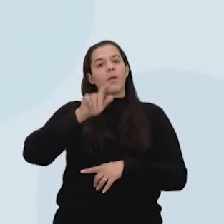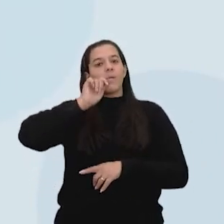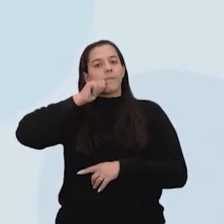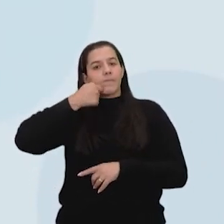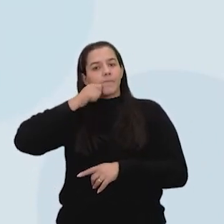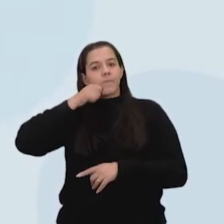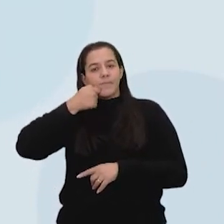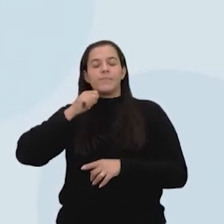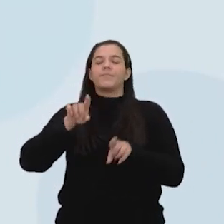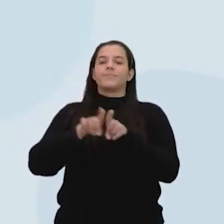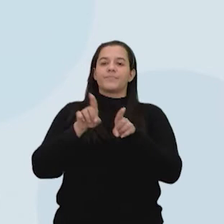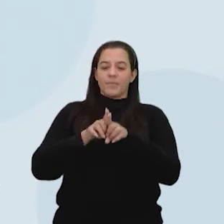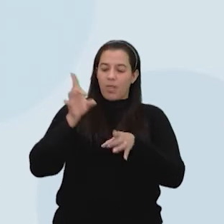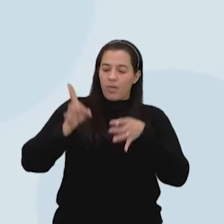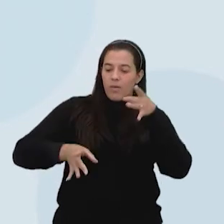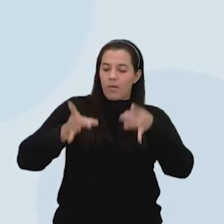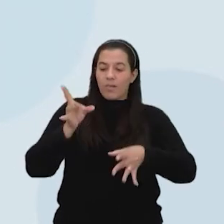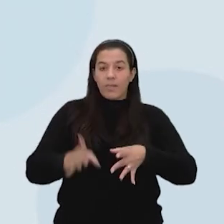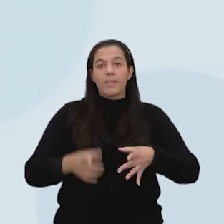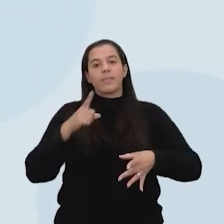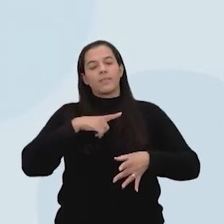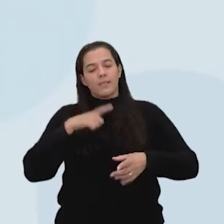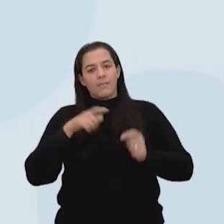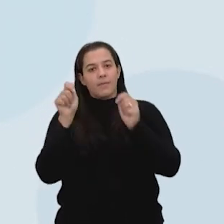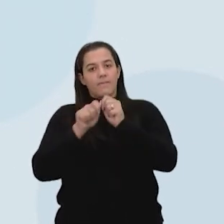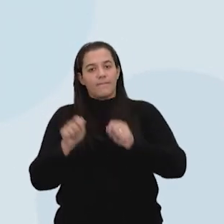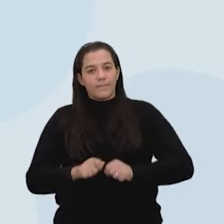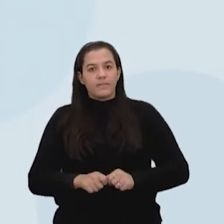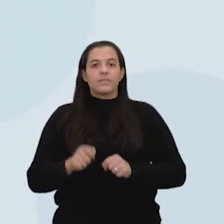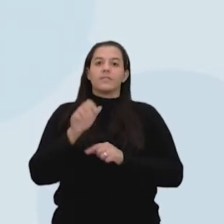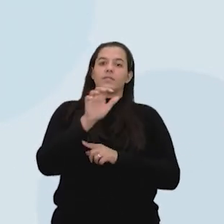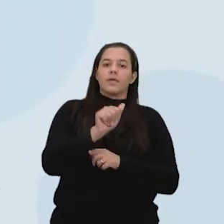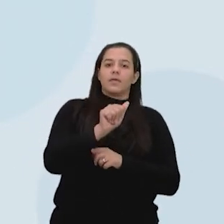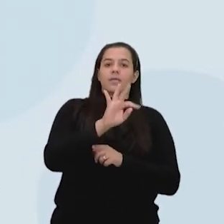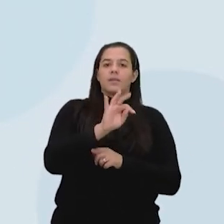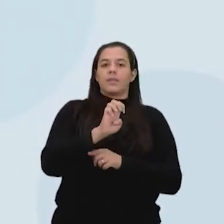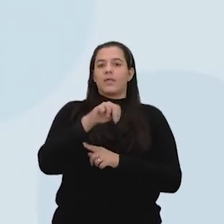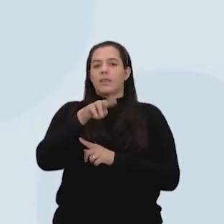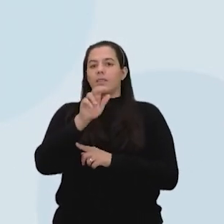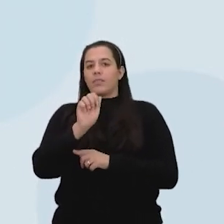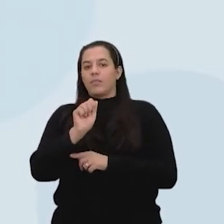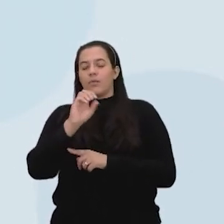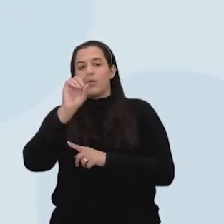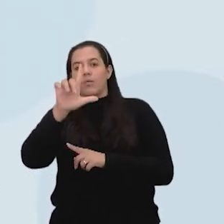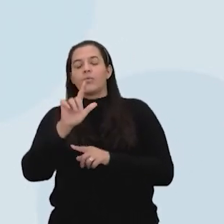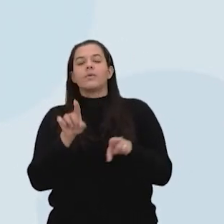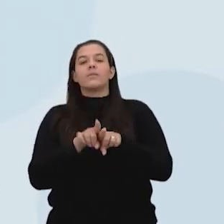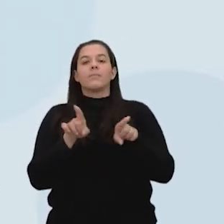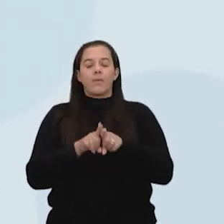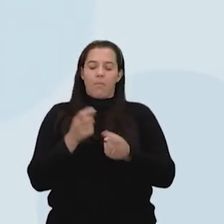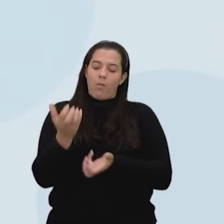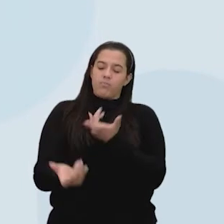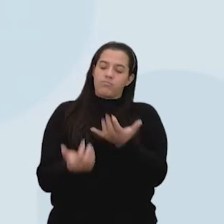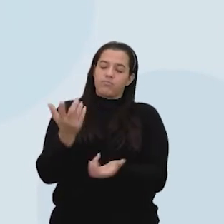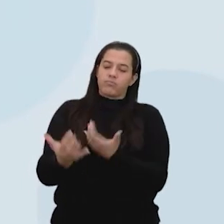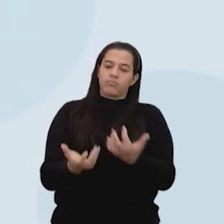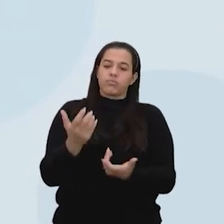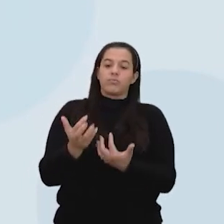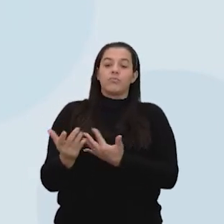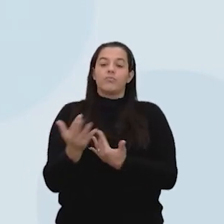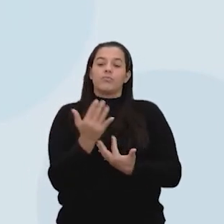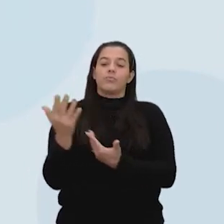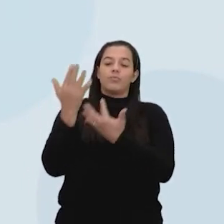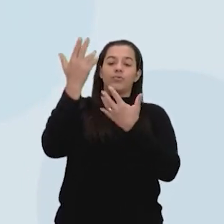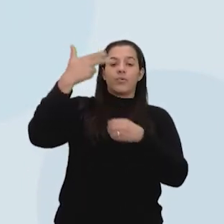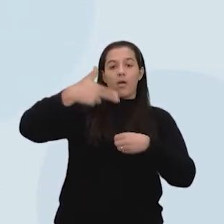-açúcar, que além de ser matéria-prima para a produção de etanol, pode ser queimado e gerar gases aproveitados como